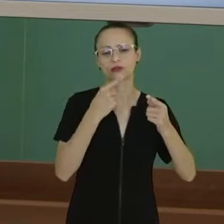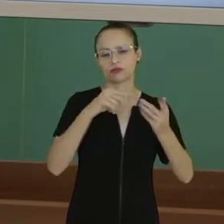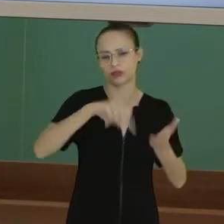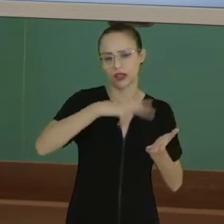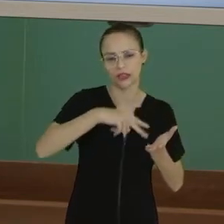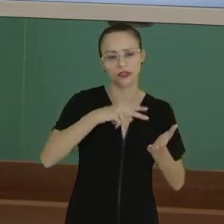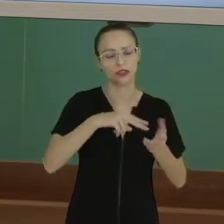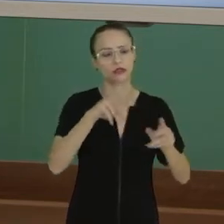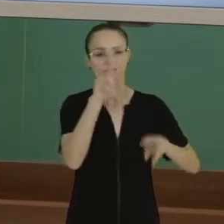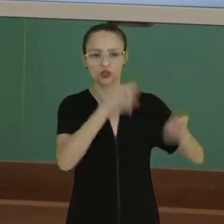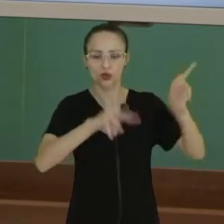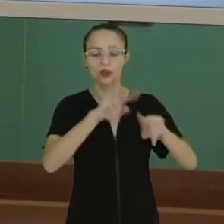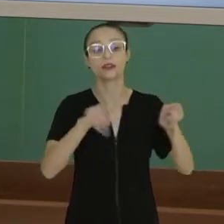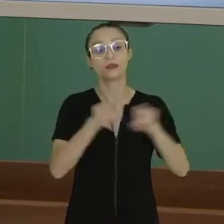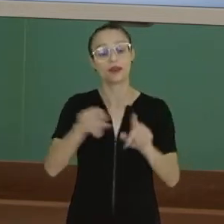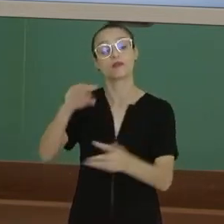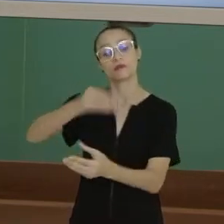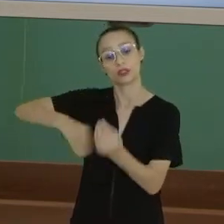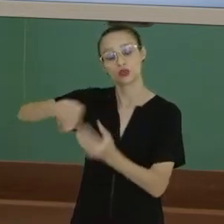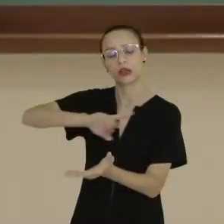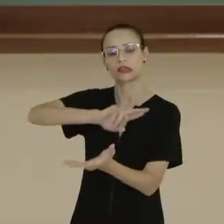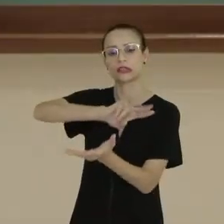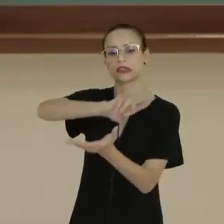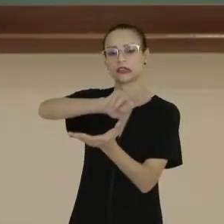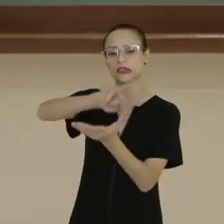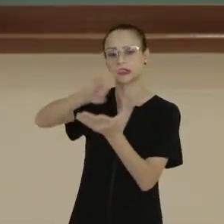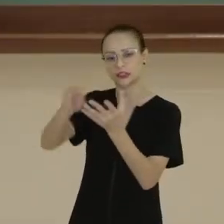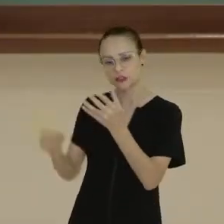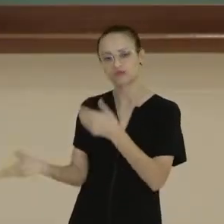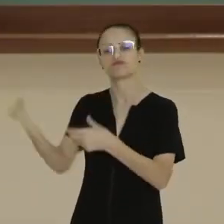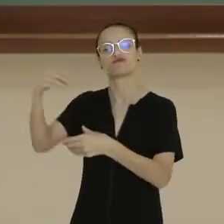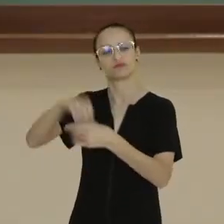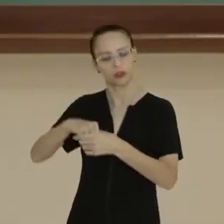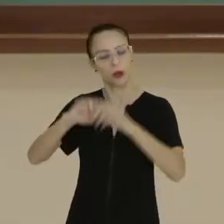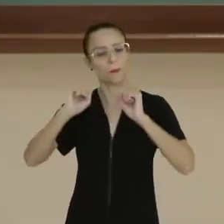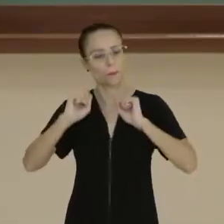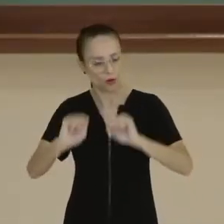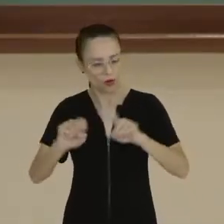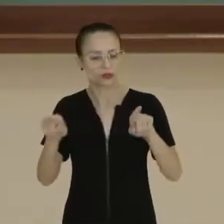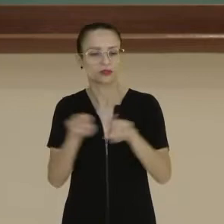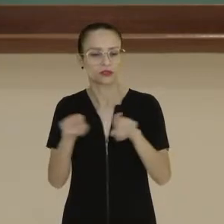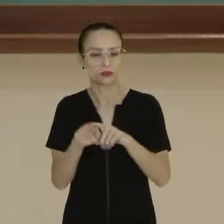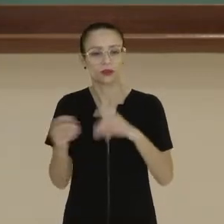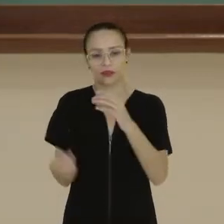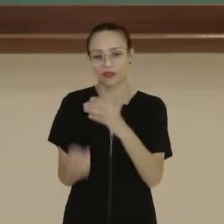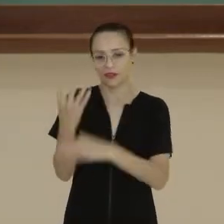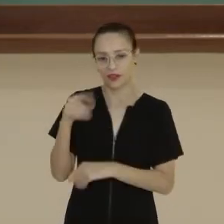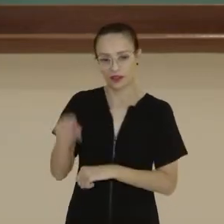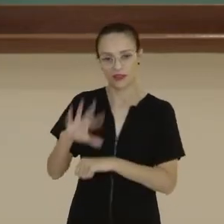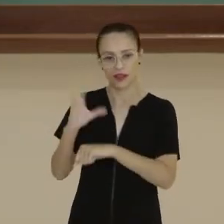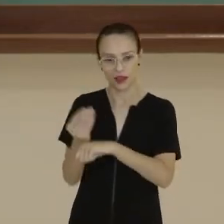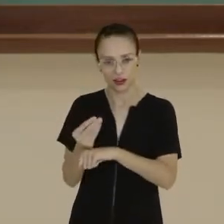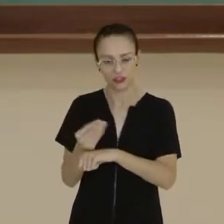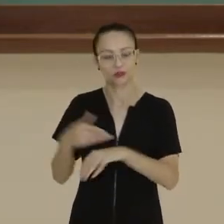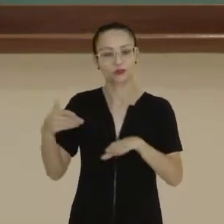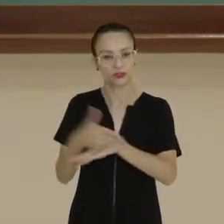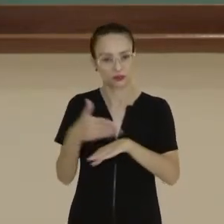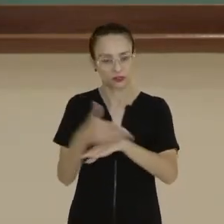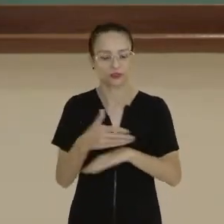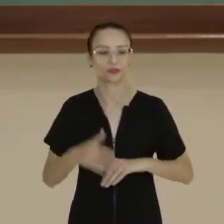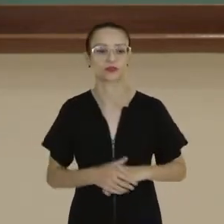artes visuais, ou ela pode misturar diversas linguagens também artísticas para criar essa obra de arte participativa.